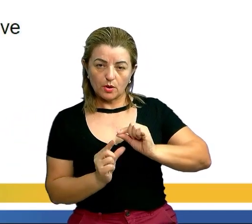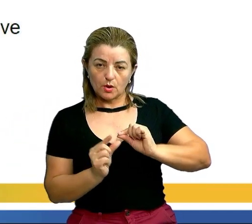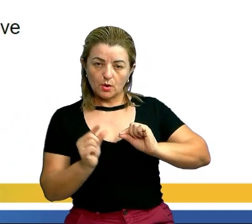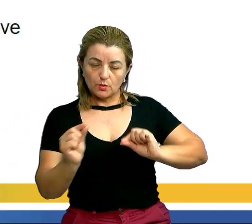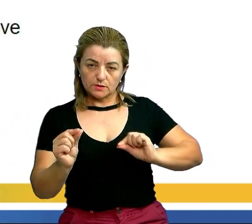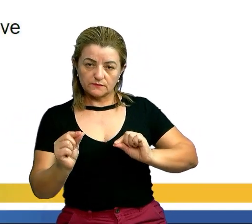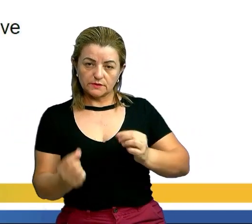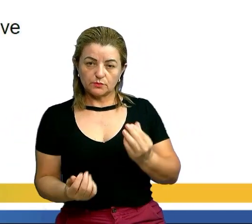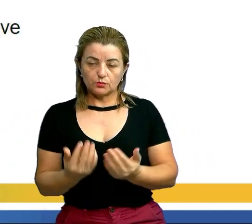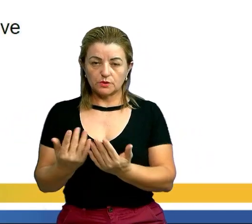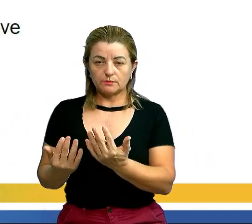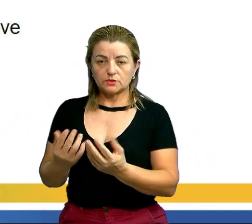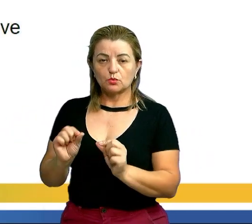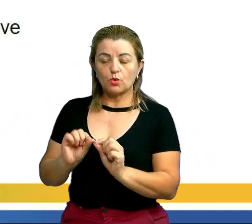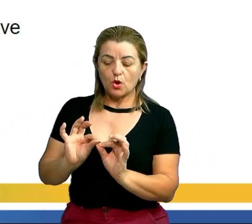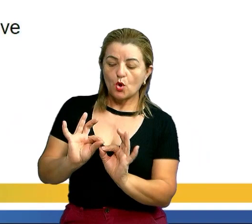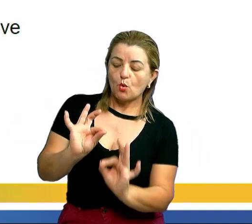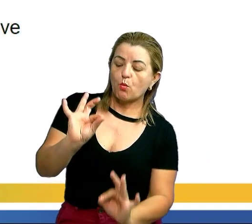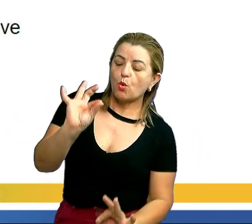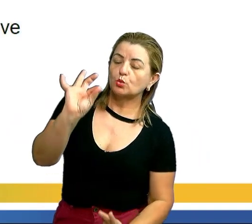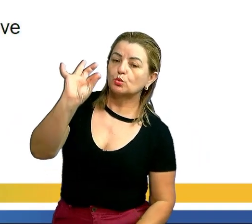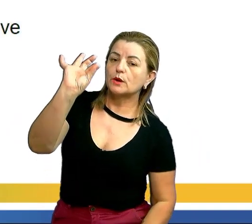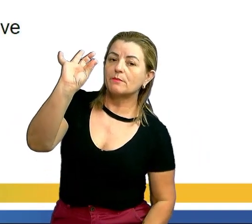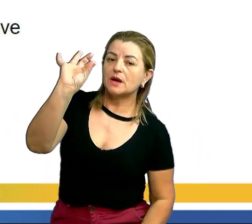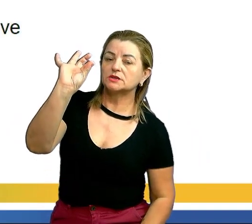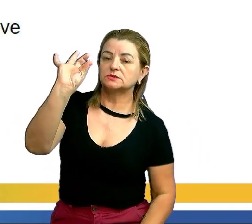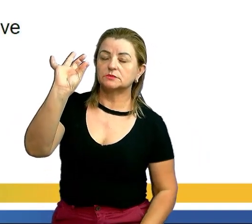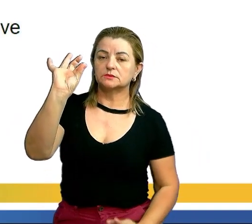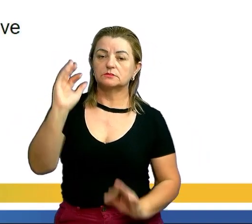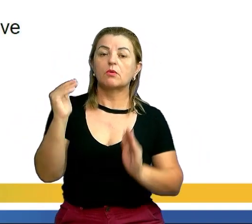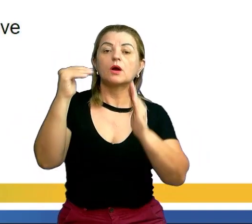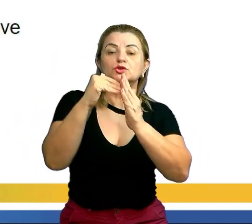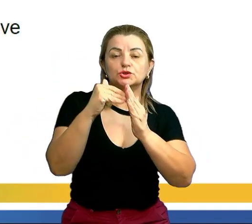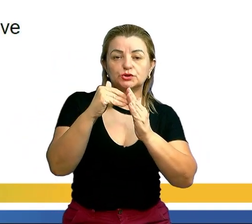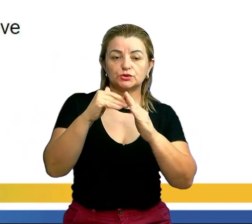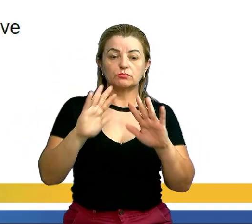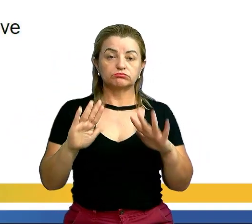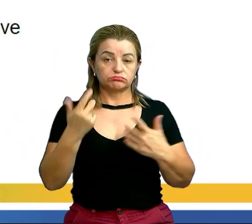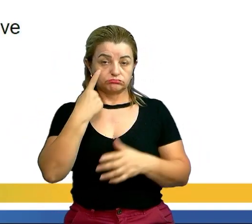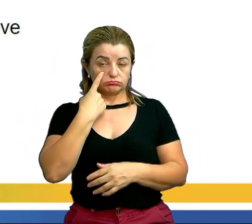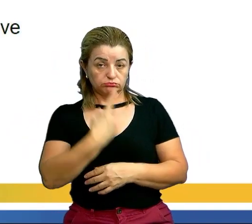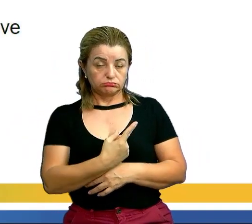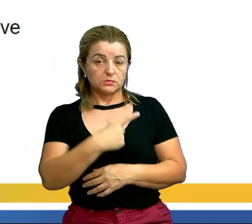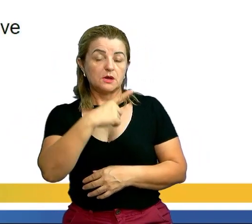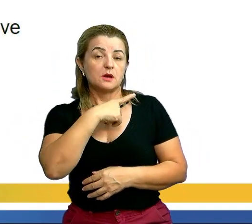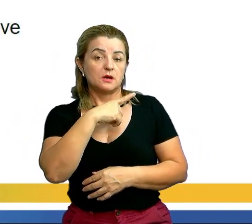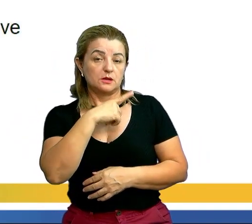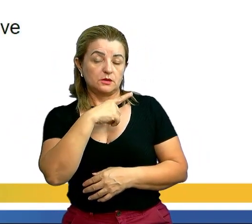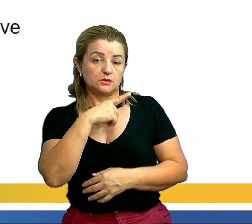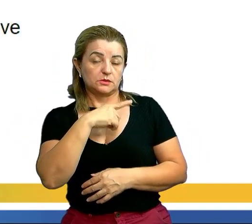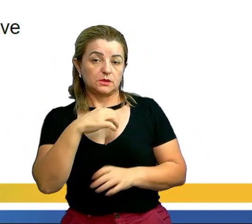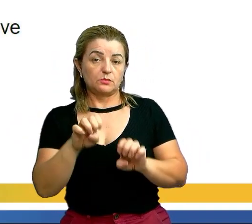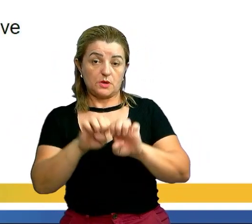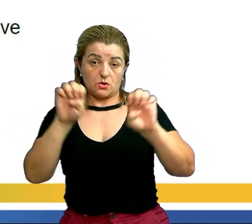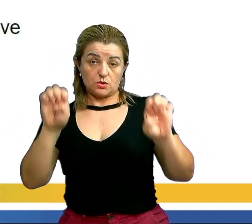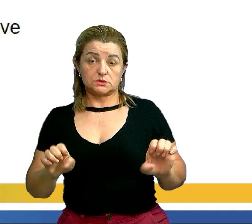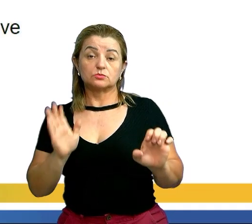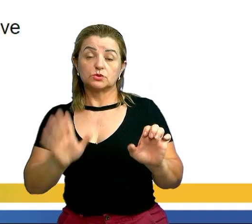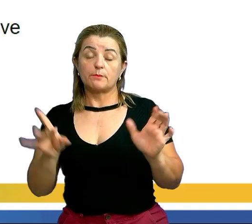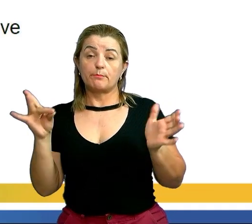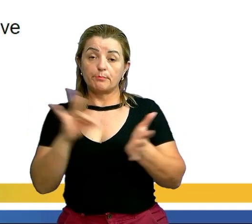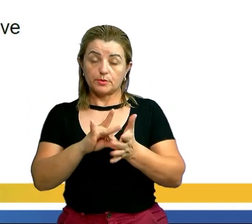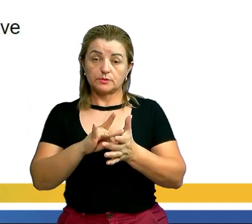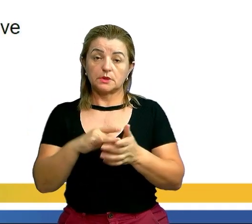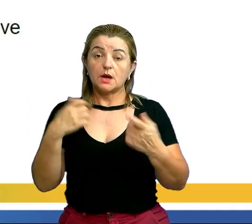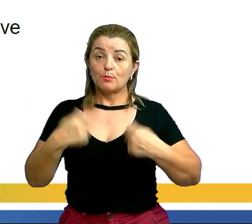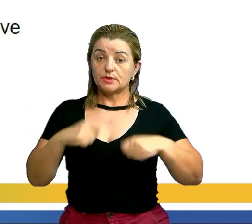gramado. Qual é a altura máxima atingida? Preste atenção no detalhe aqui. Eu tenho a equação formada e